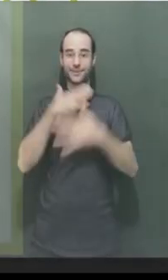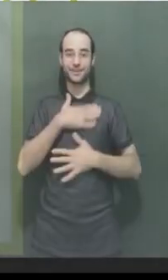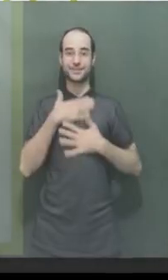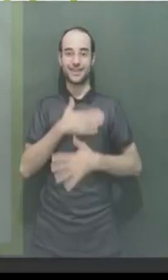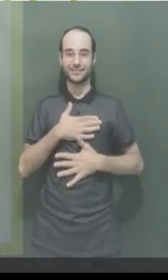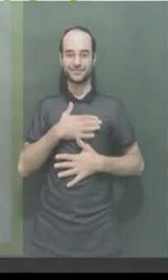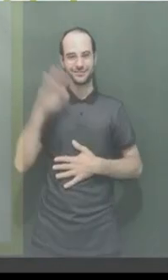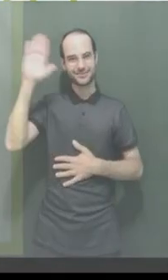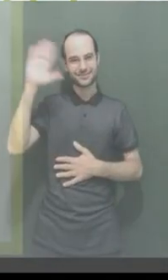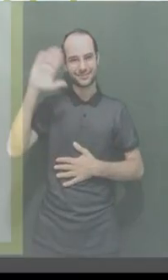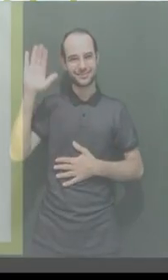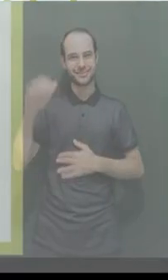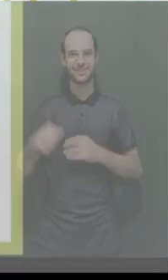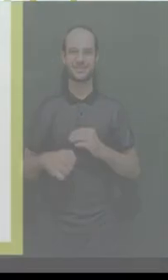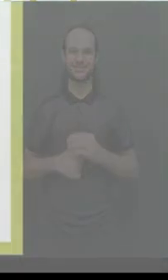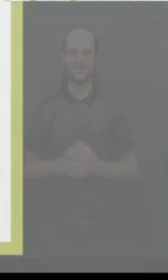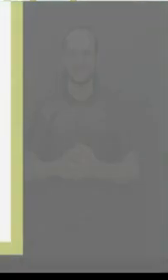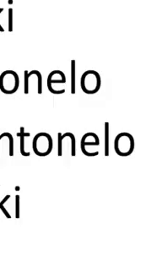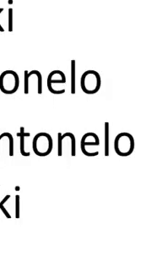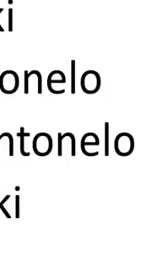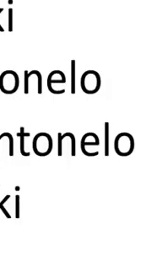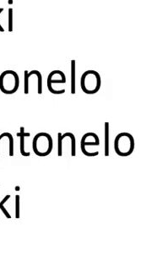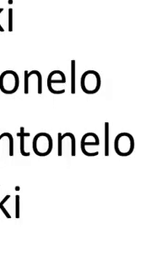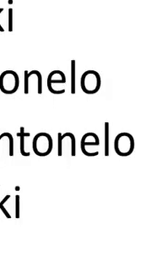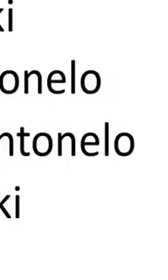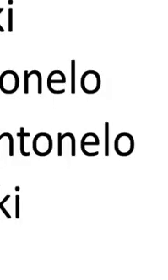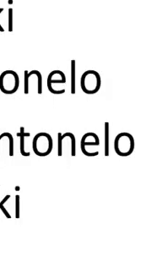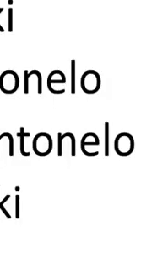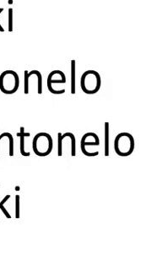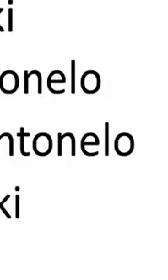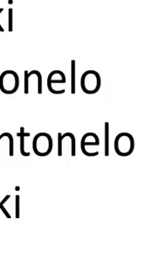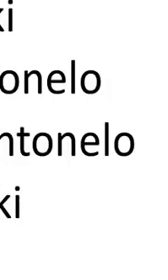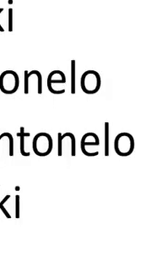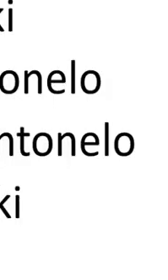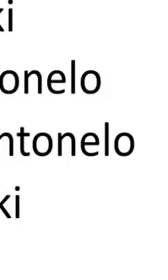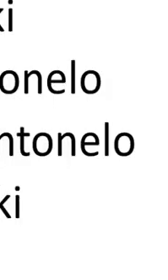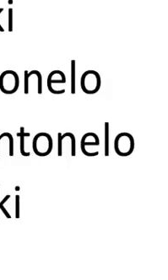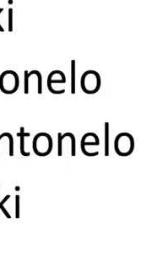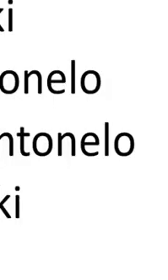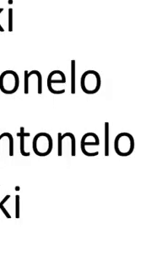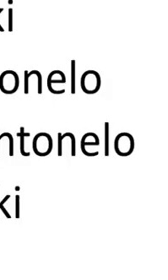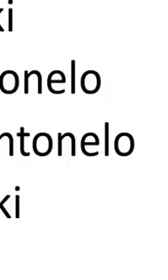Espero que vocês tenham gostado. Até mais! Tchau! Tchau! Tchau! Tchau! Tchau! Tchau!